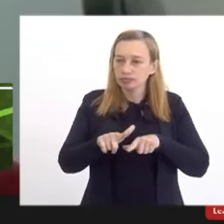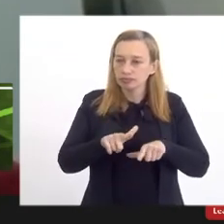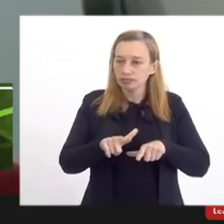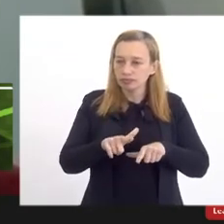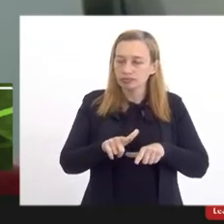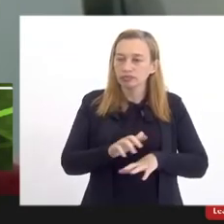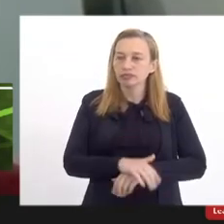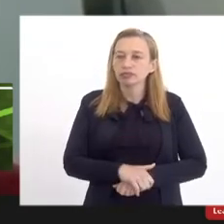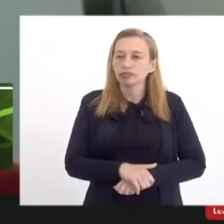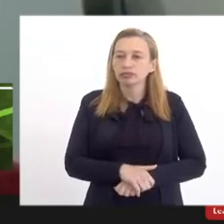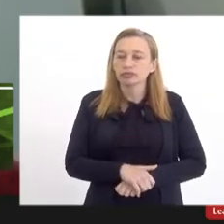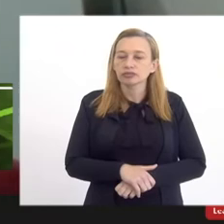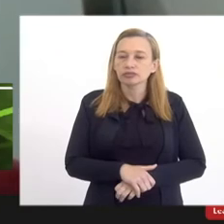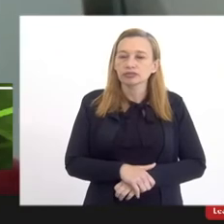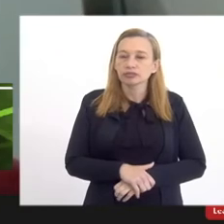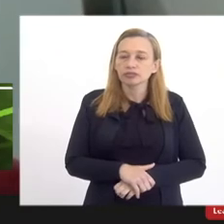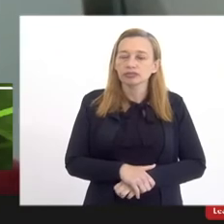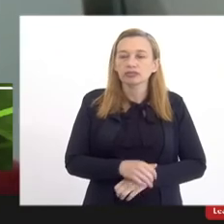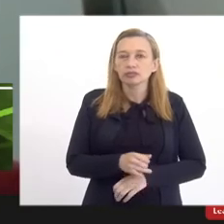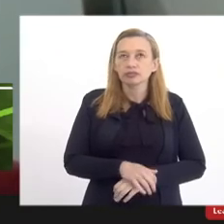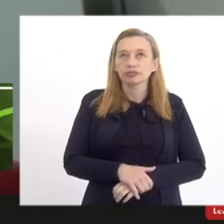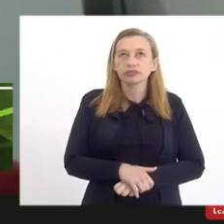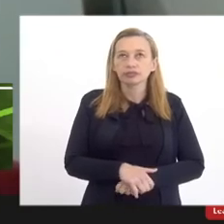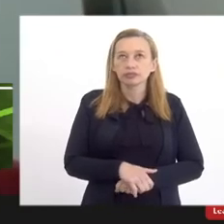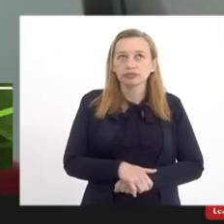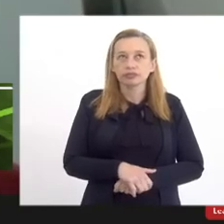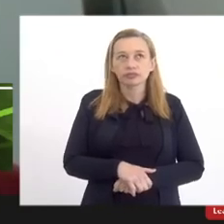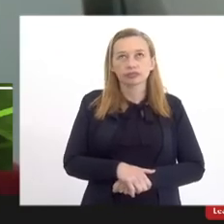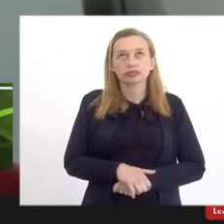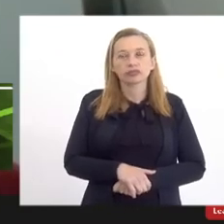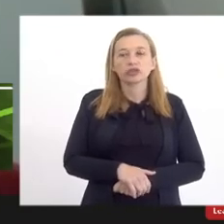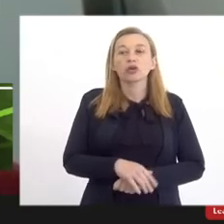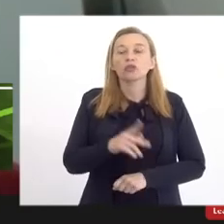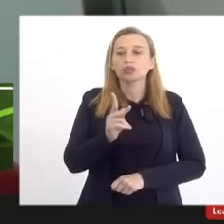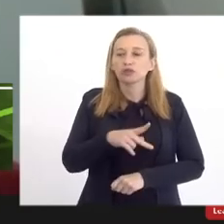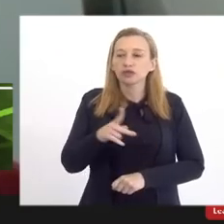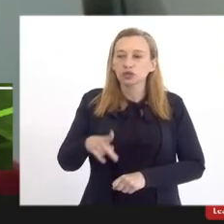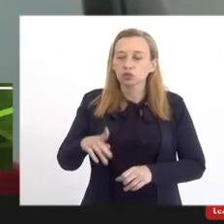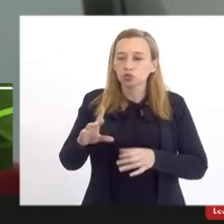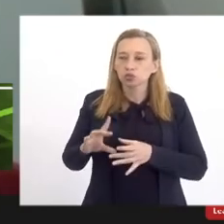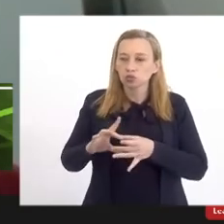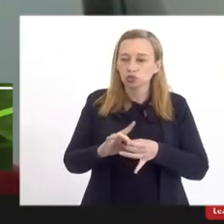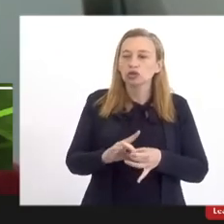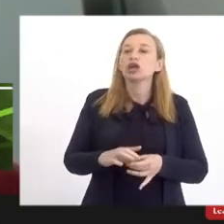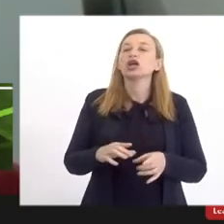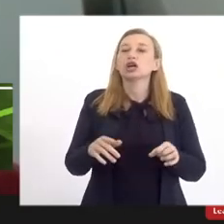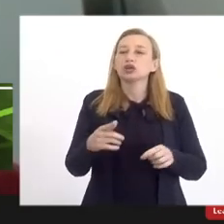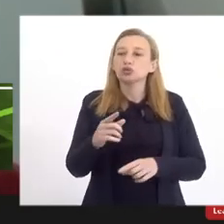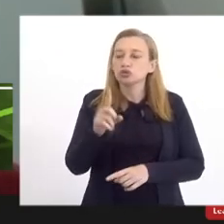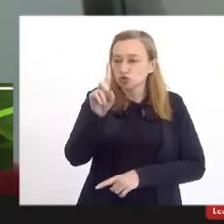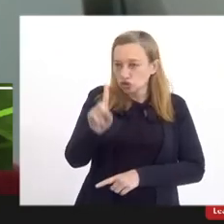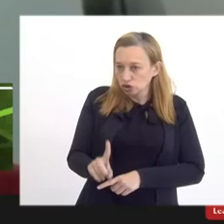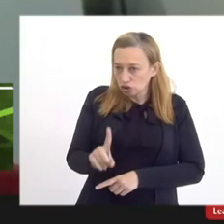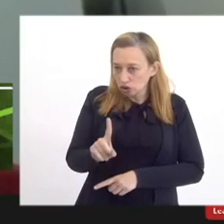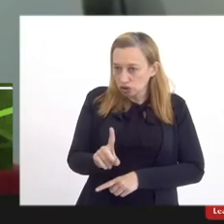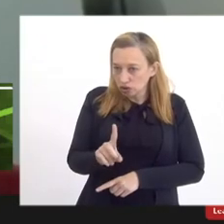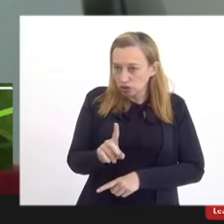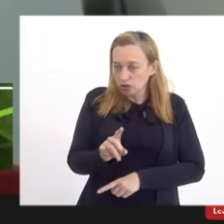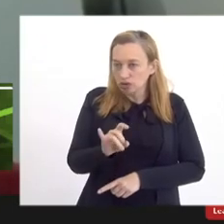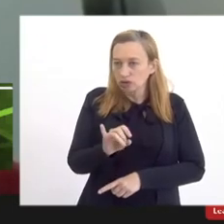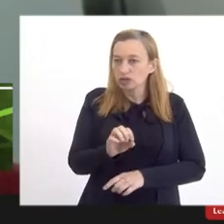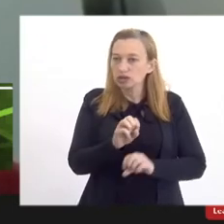fazemos juiz a níveis de professor associado e o direito adicional de dedicação